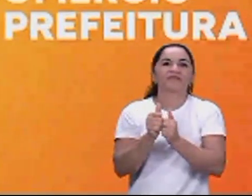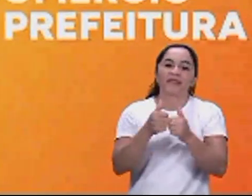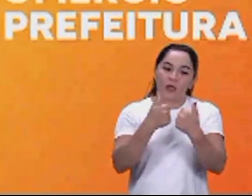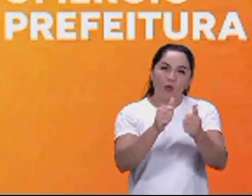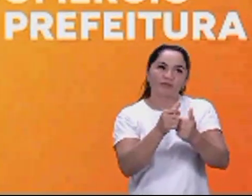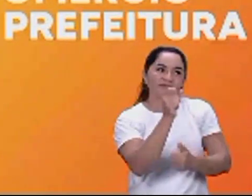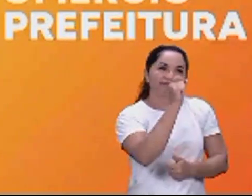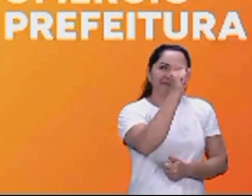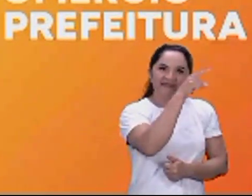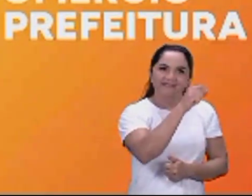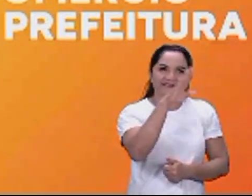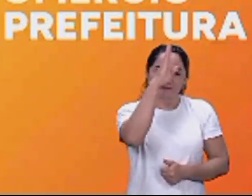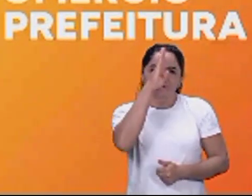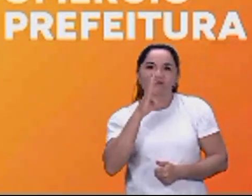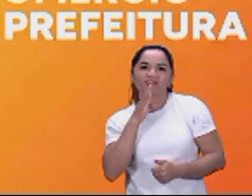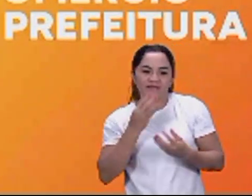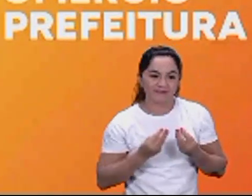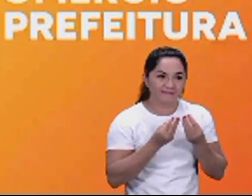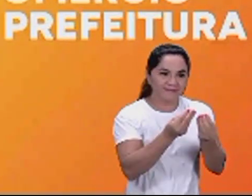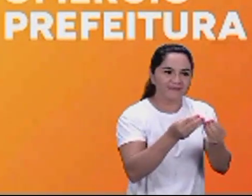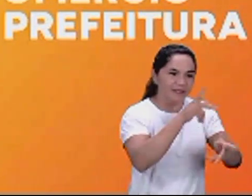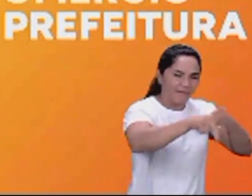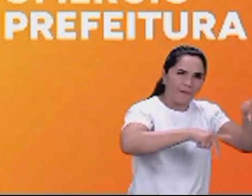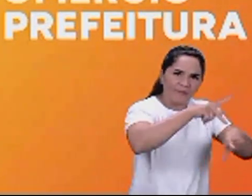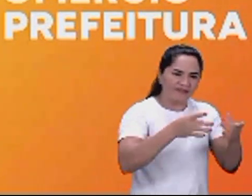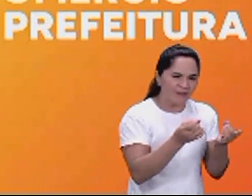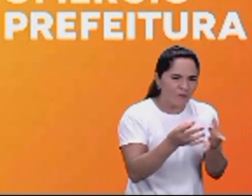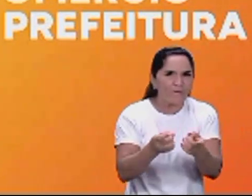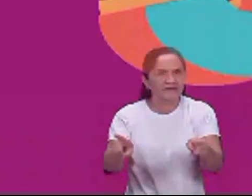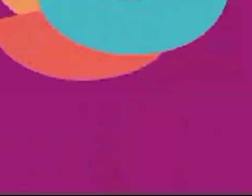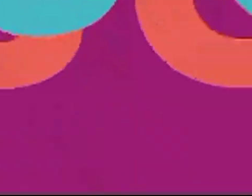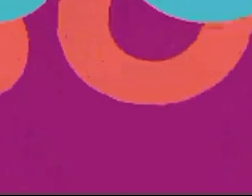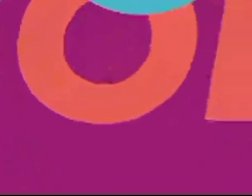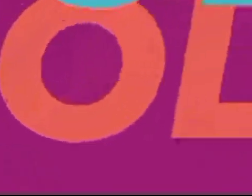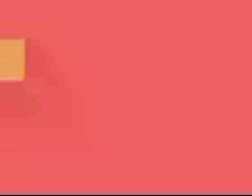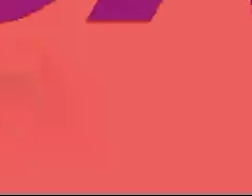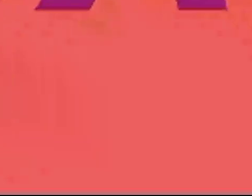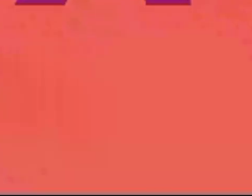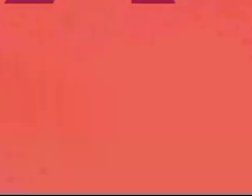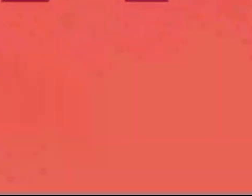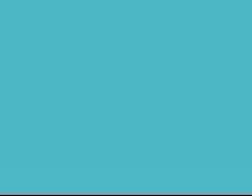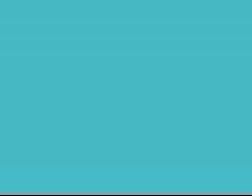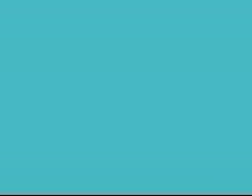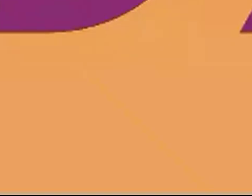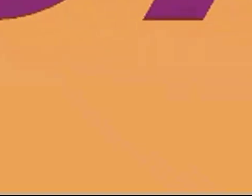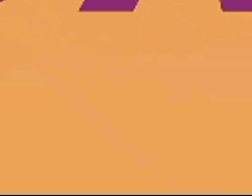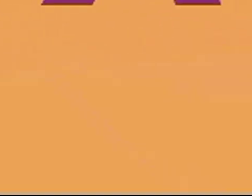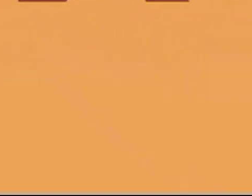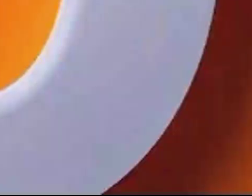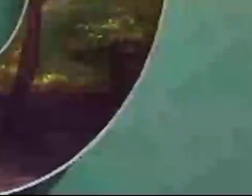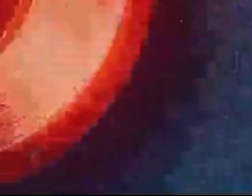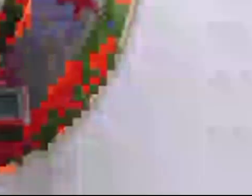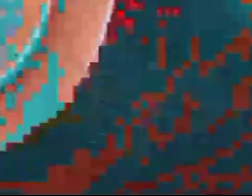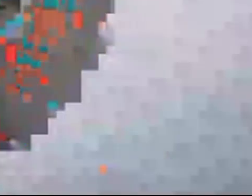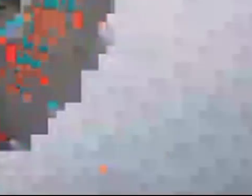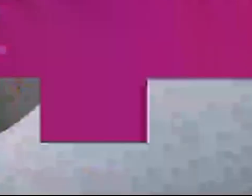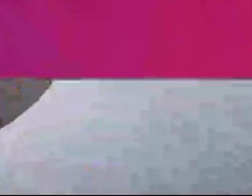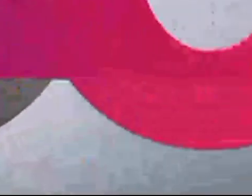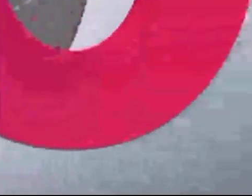ganha a população o comércio e a prefeitura Transol de graça é Isolda 40